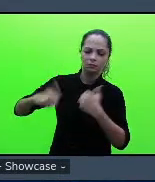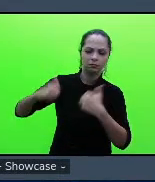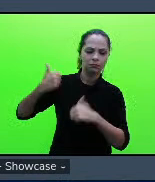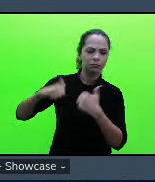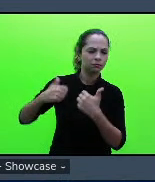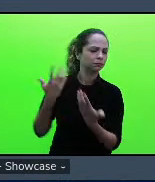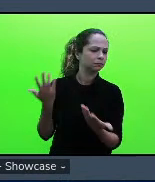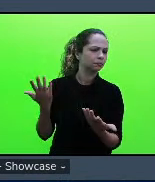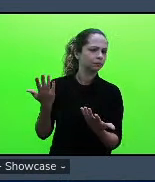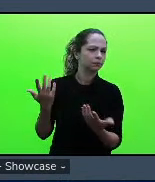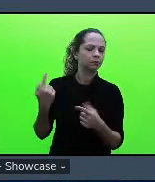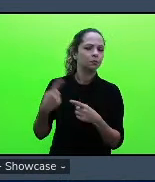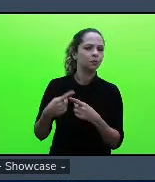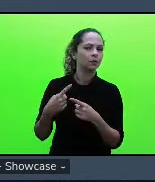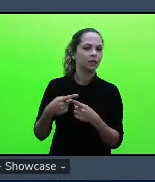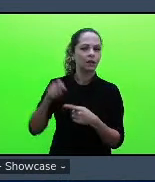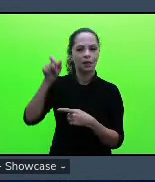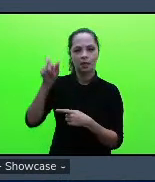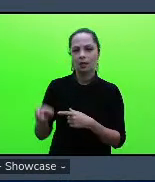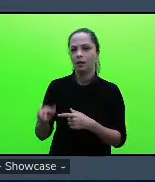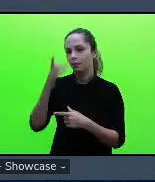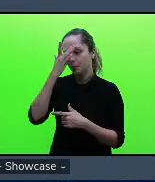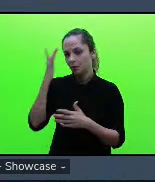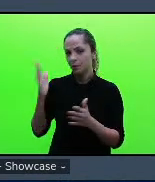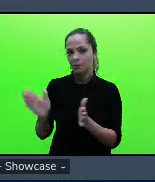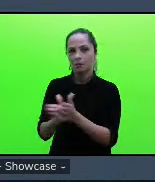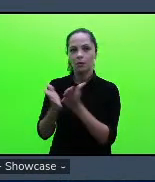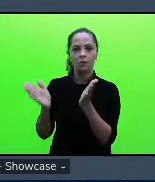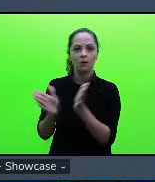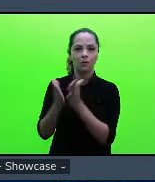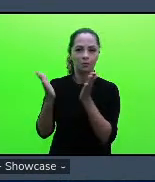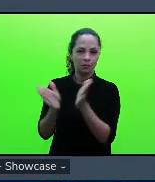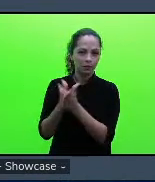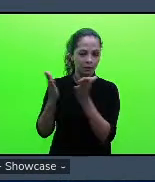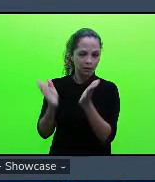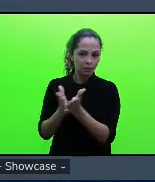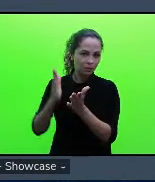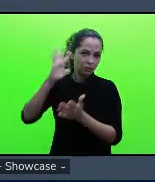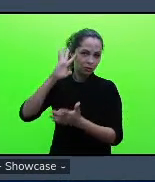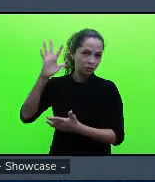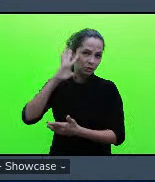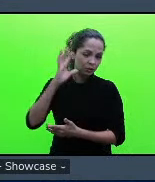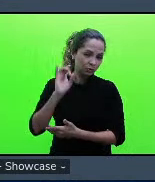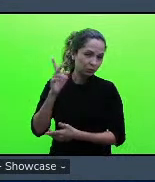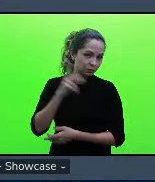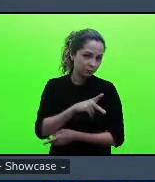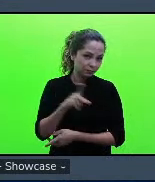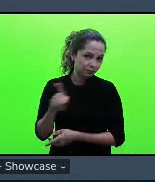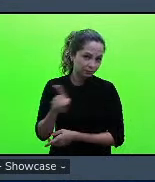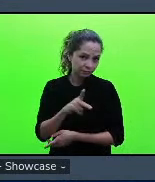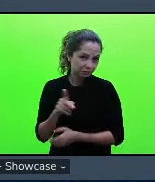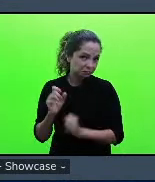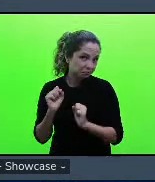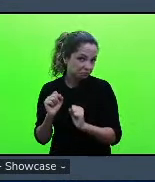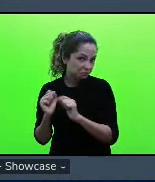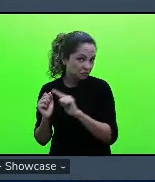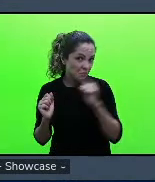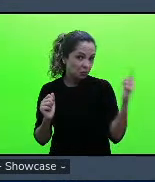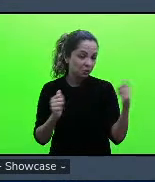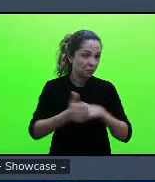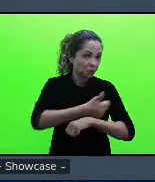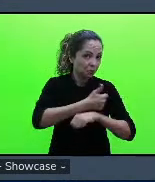pobre só pode sonhar em ser professora porque ela não pode ter uma outra profissão